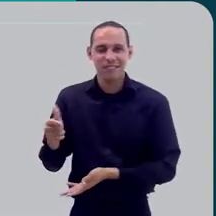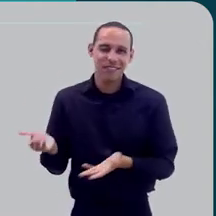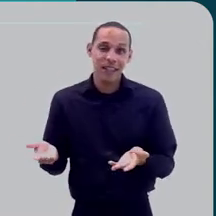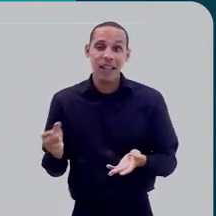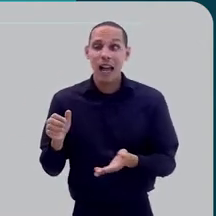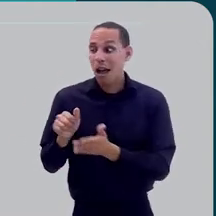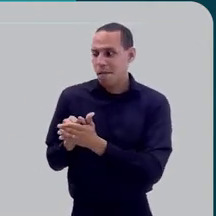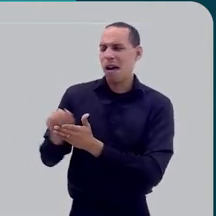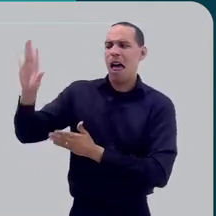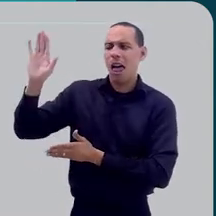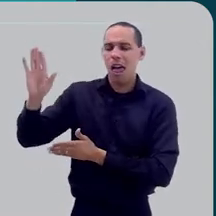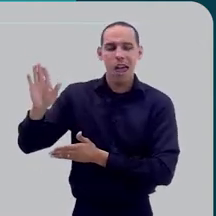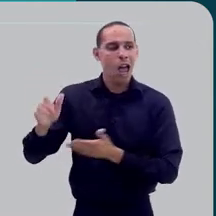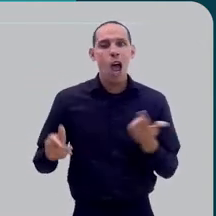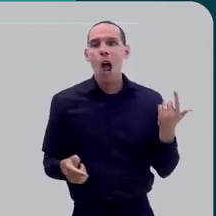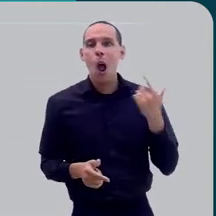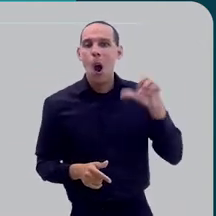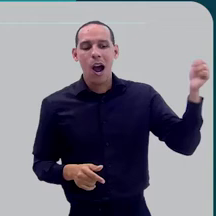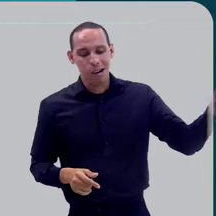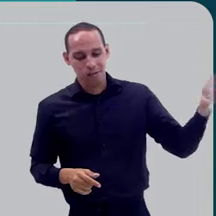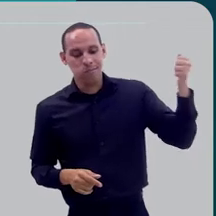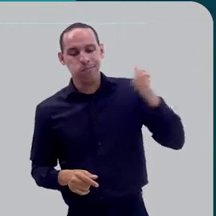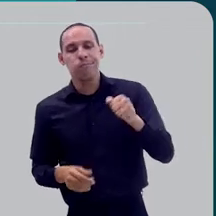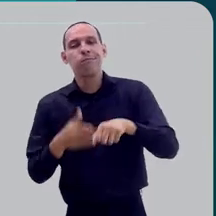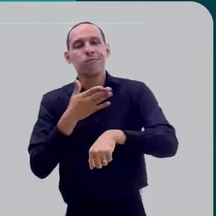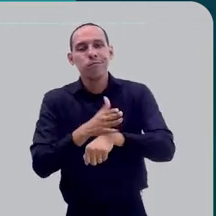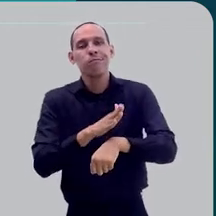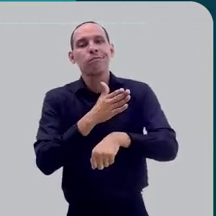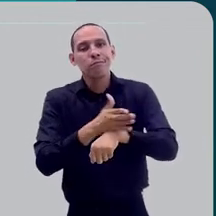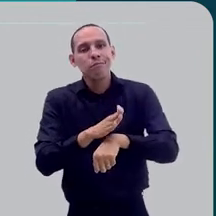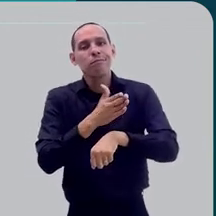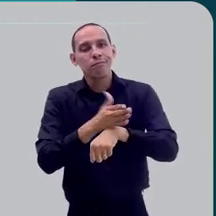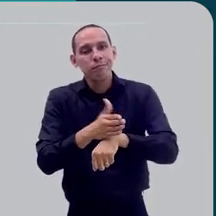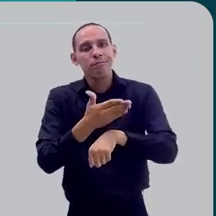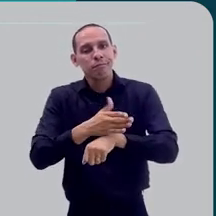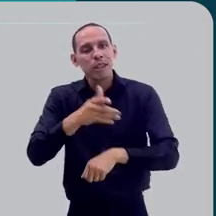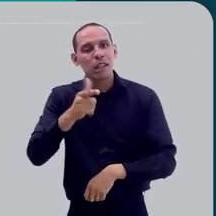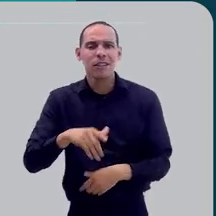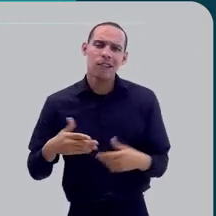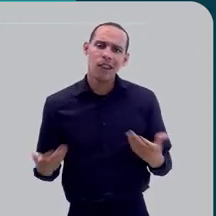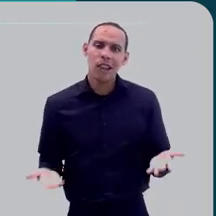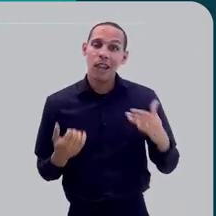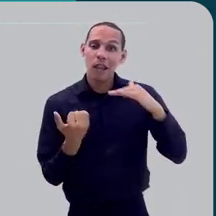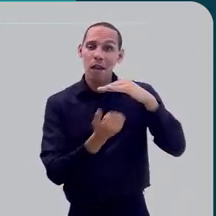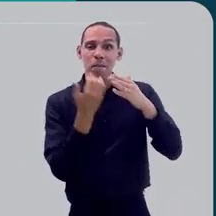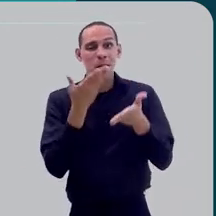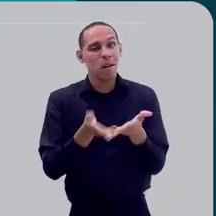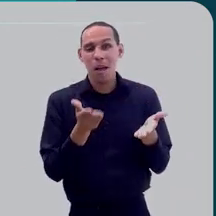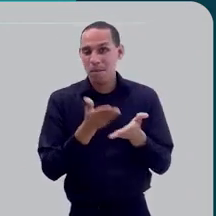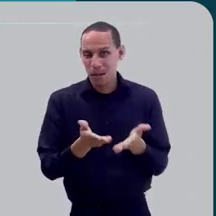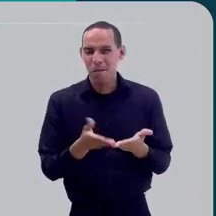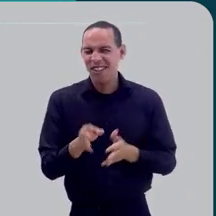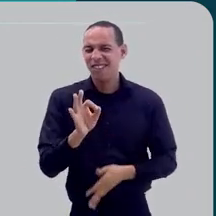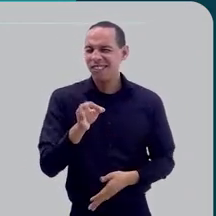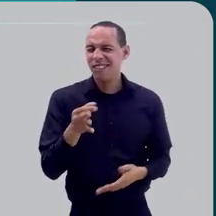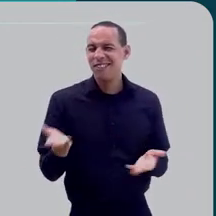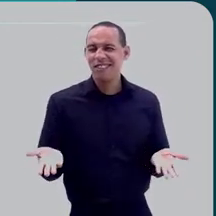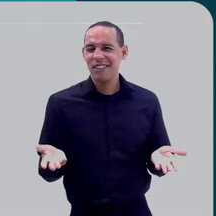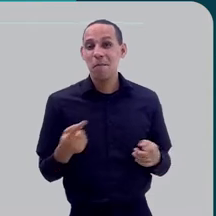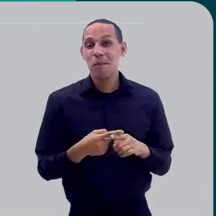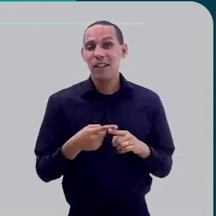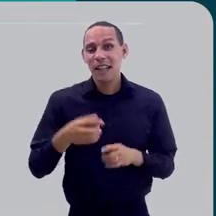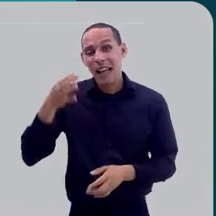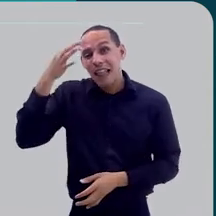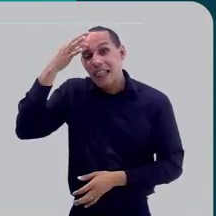esse trabalhador, ela vai contratar outro, que ela vai ter que treinar. Ou seja, na verdade, eu acho que a empresa só perde quando